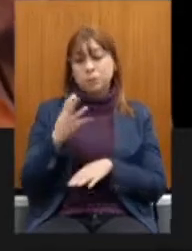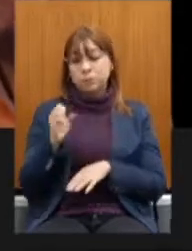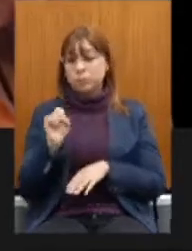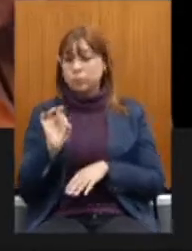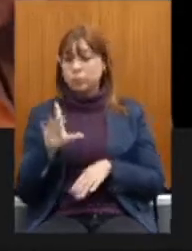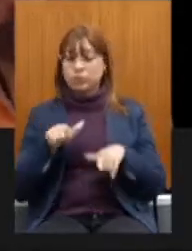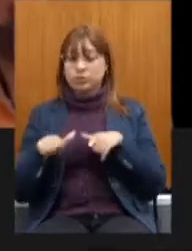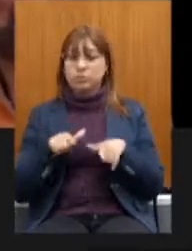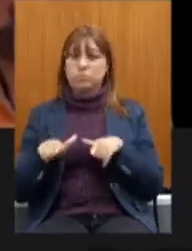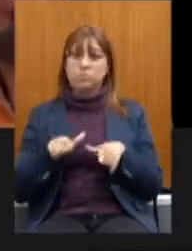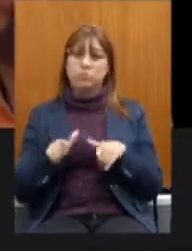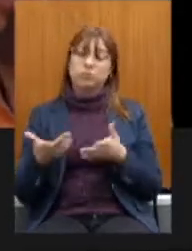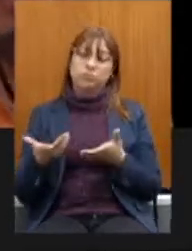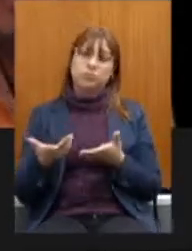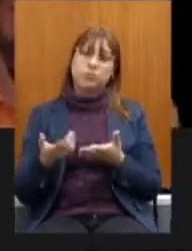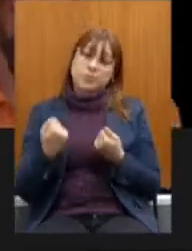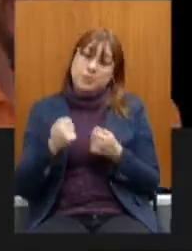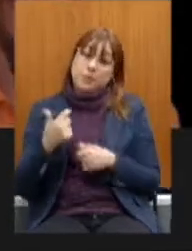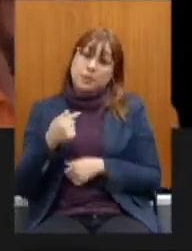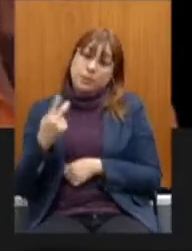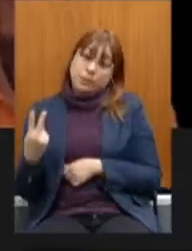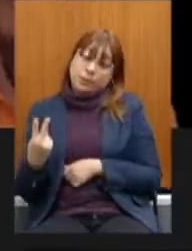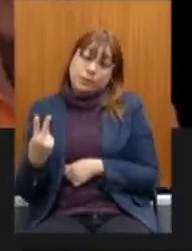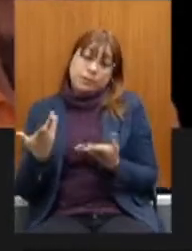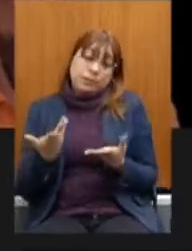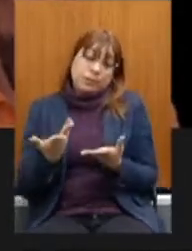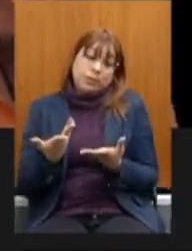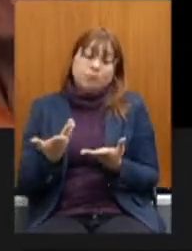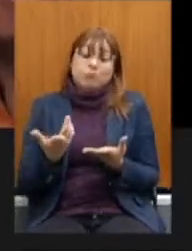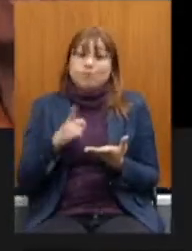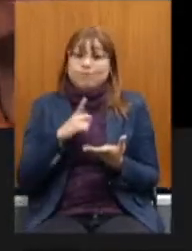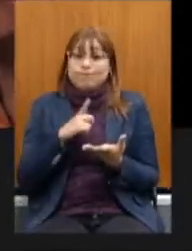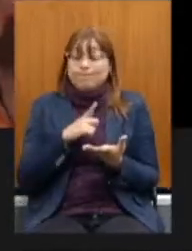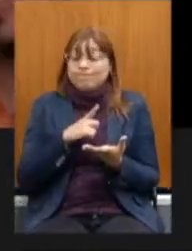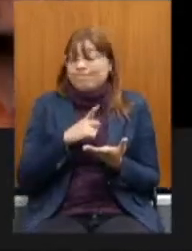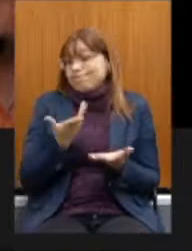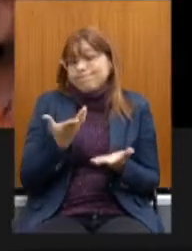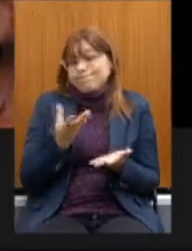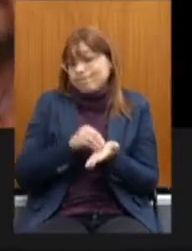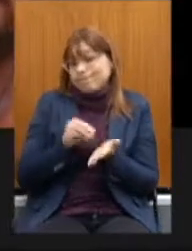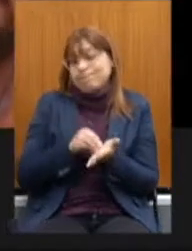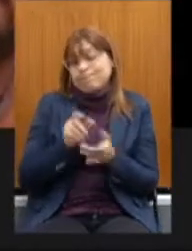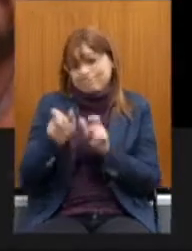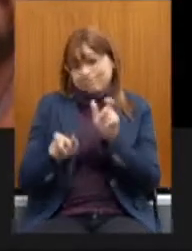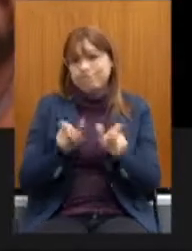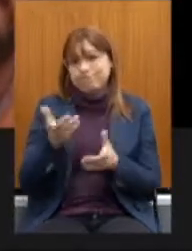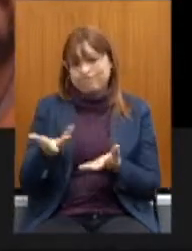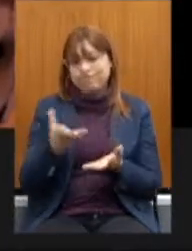-se em termos de número de pessoas um pouco extremamente defasado. Pode passar?